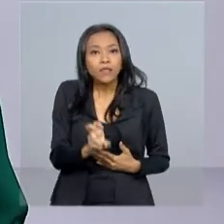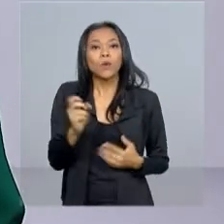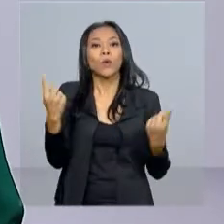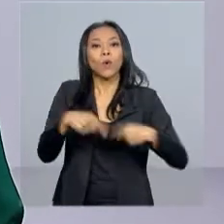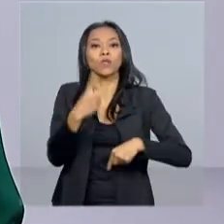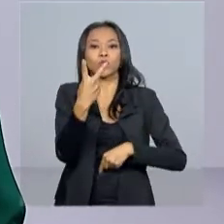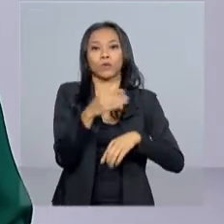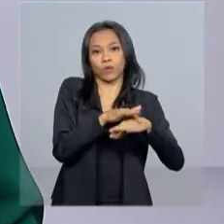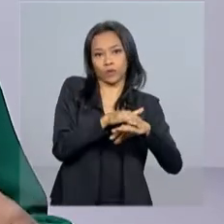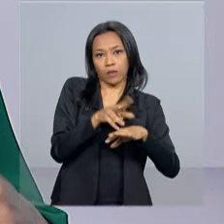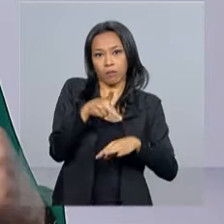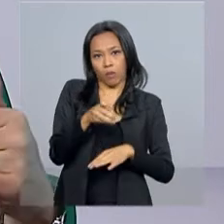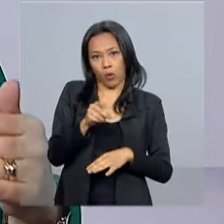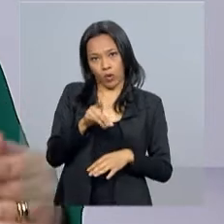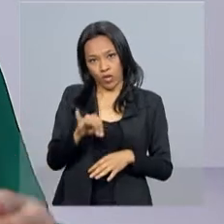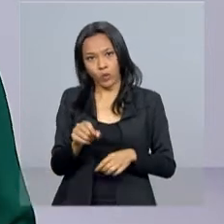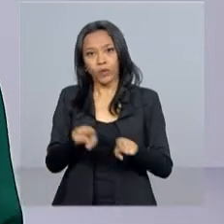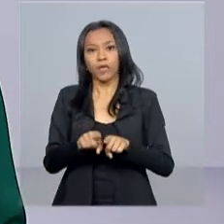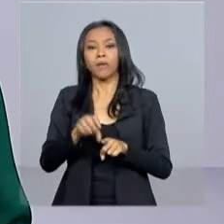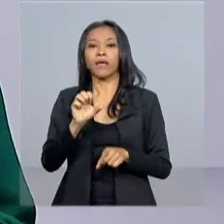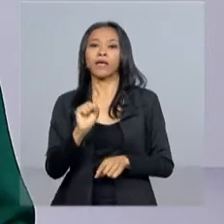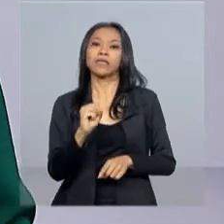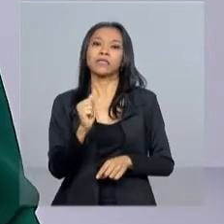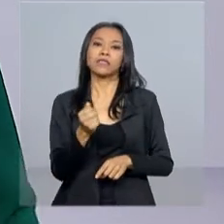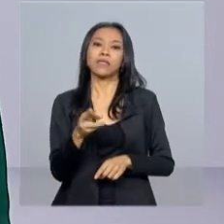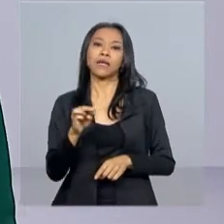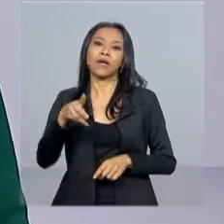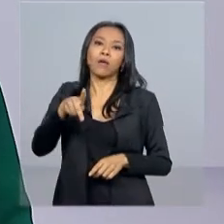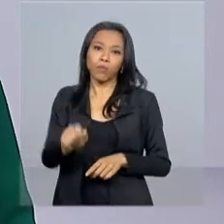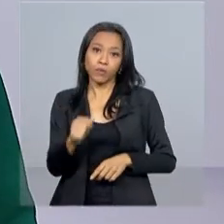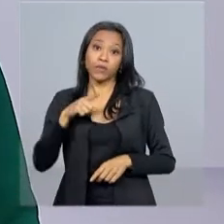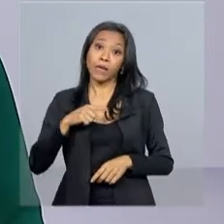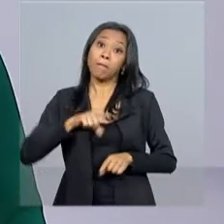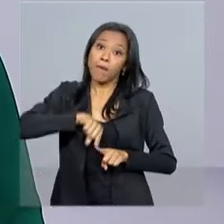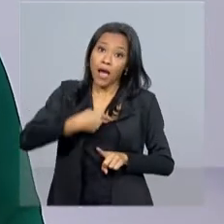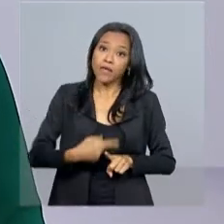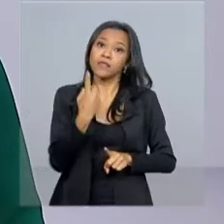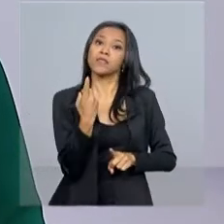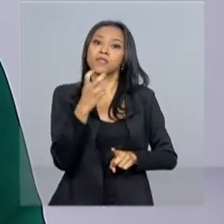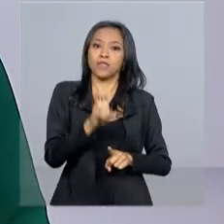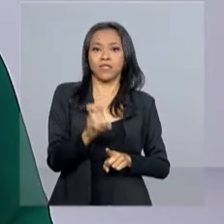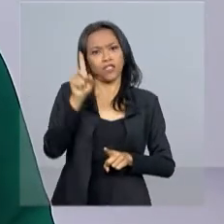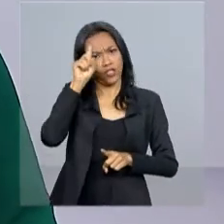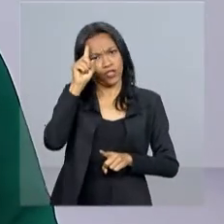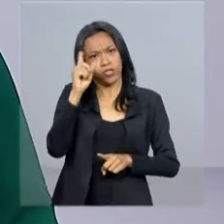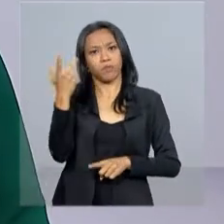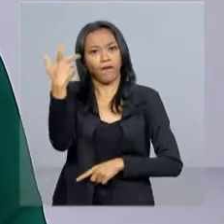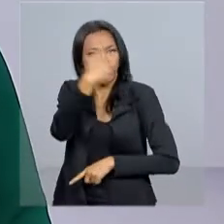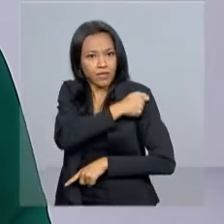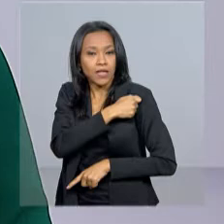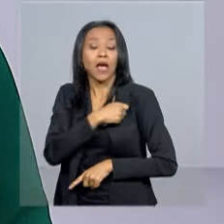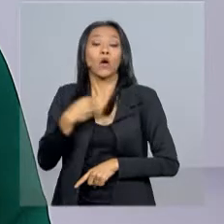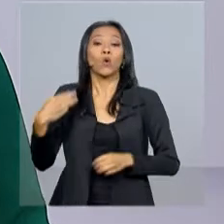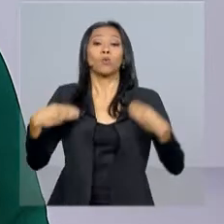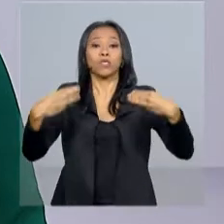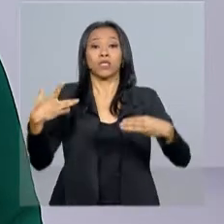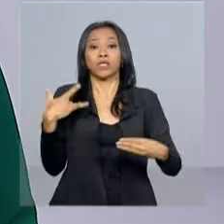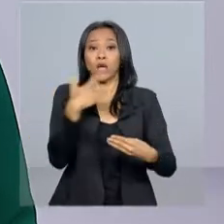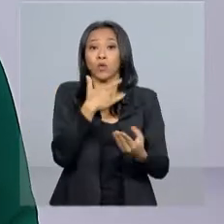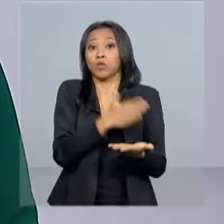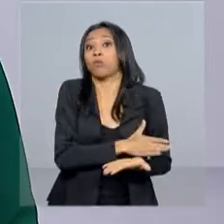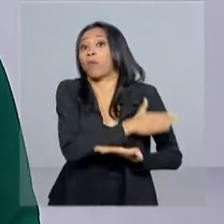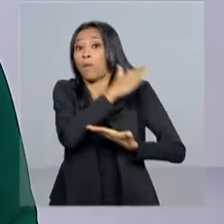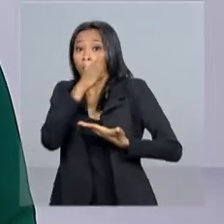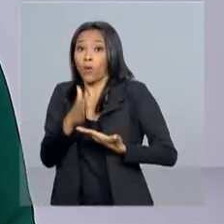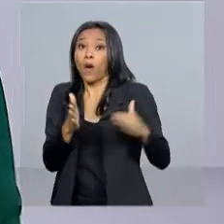a polio e o sarampo terão mais 15 dias para oferecer as vacinas. O Ministério da Saúde prorrogou até o dia 14 de